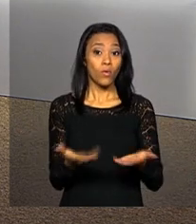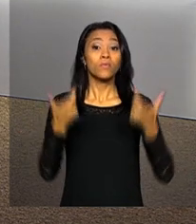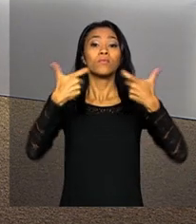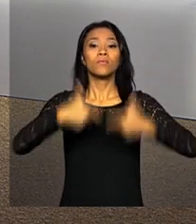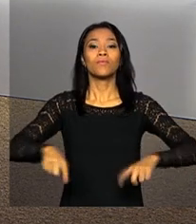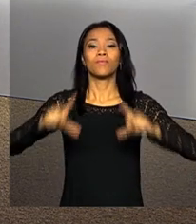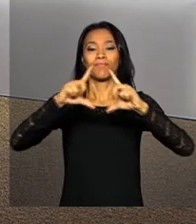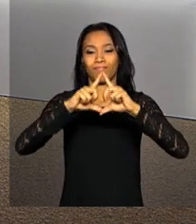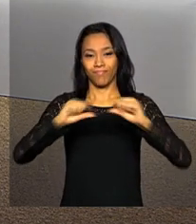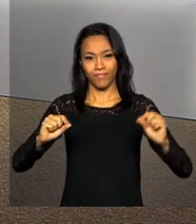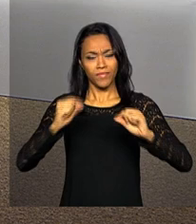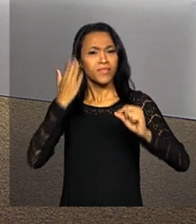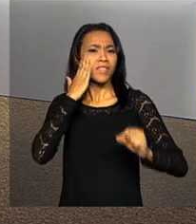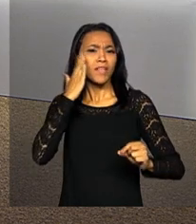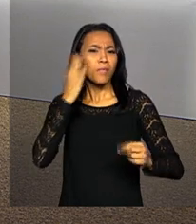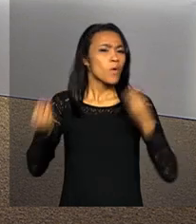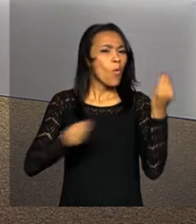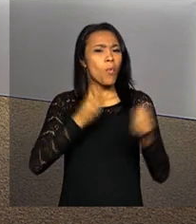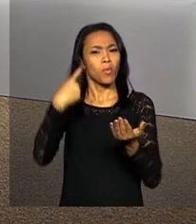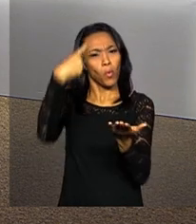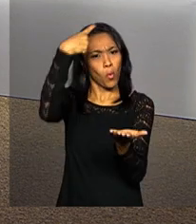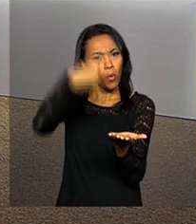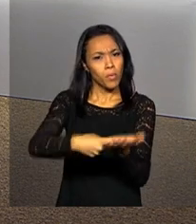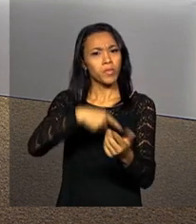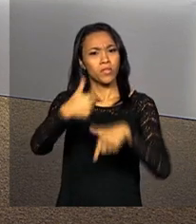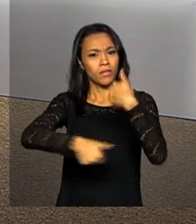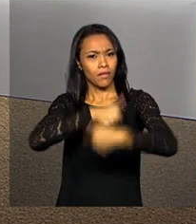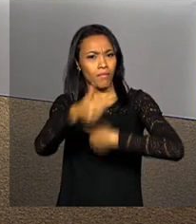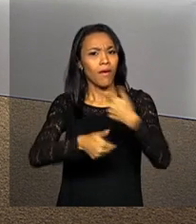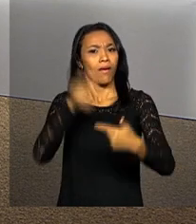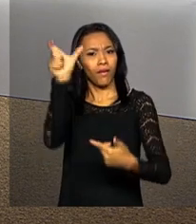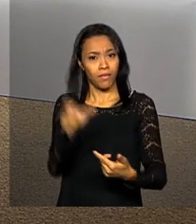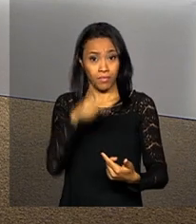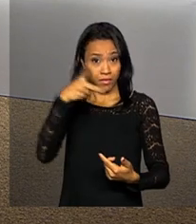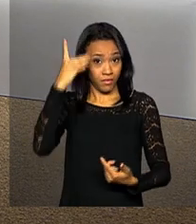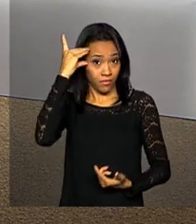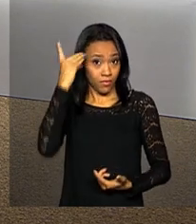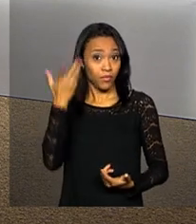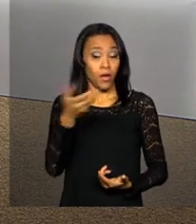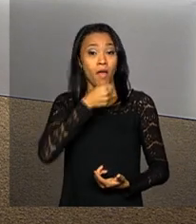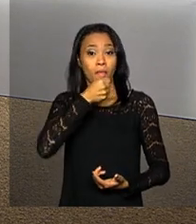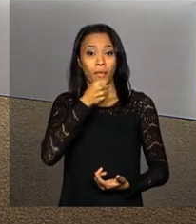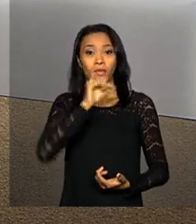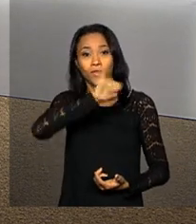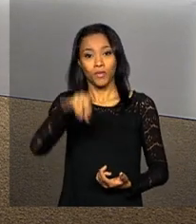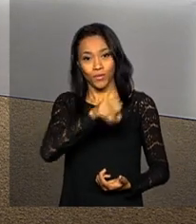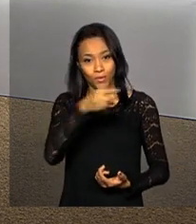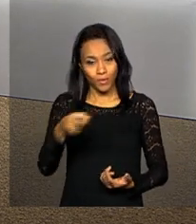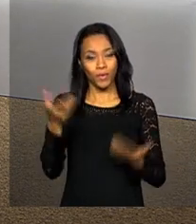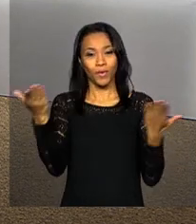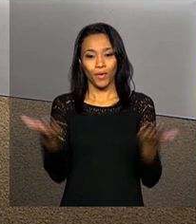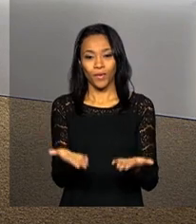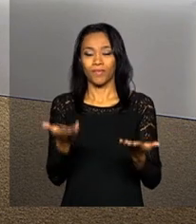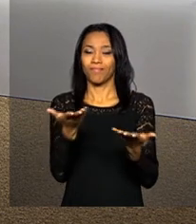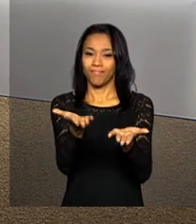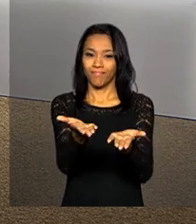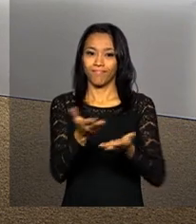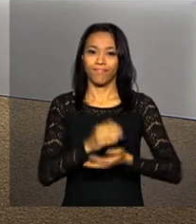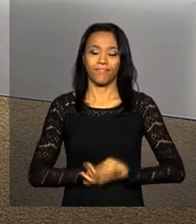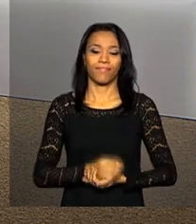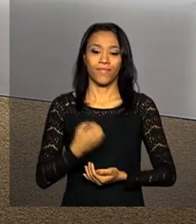em Brasília. Vamos saber os compromissos oficiais dela com o repórter João Pedro Neto, que está no Palácio do Planalto. Bom dia, João.